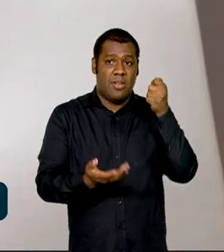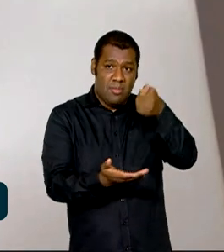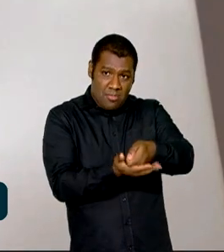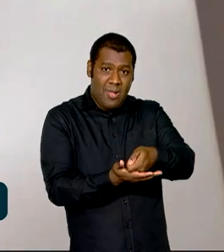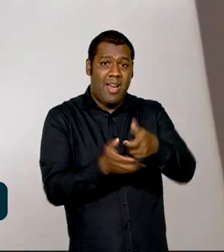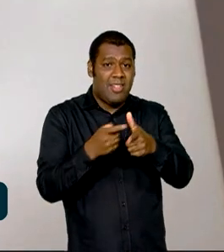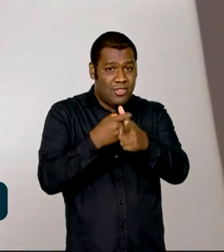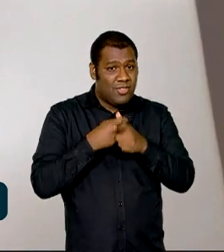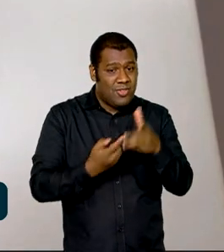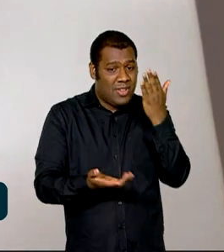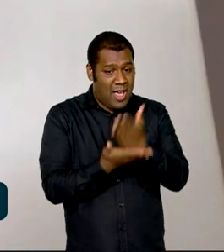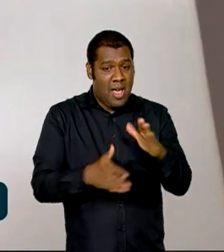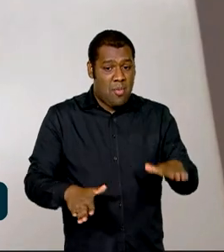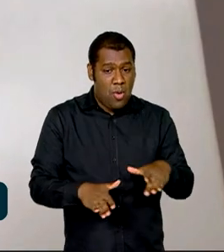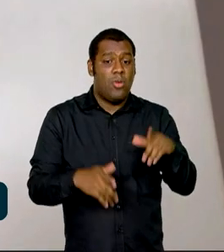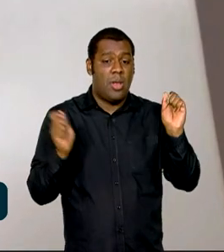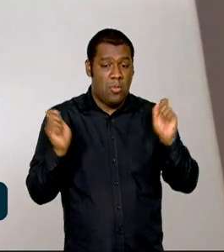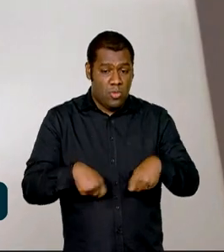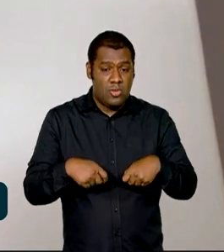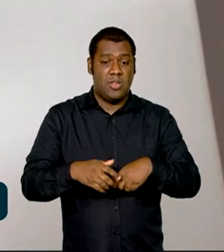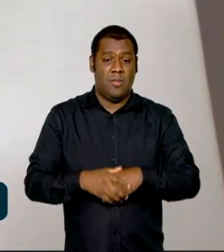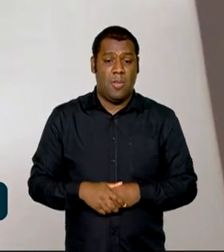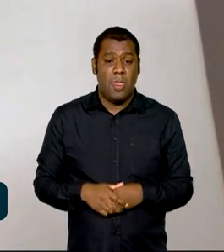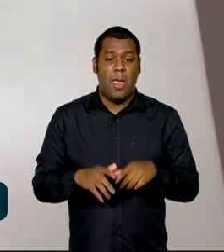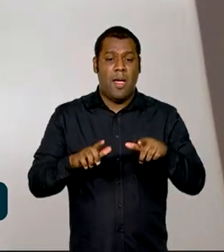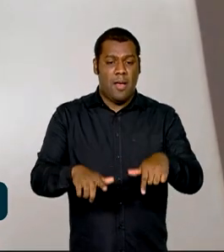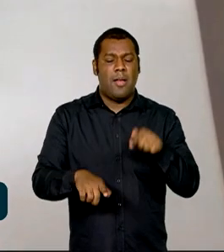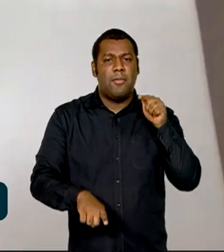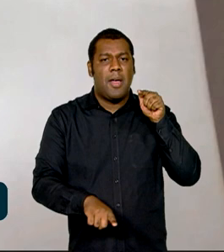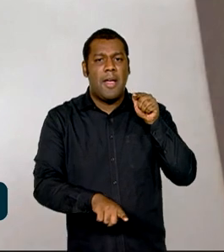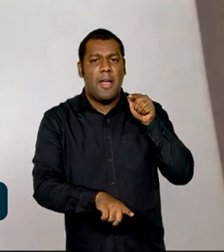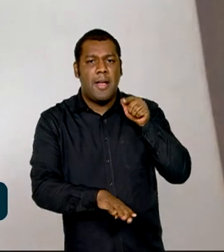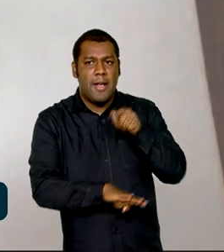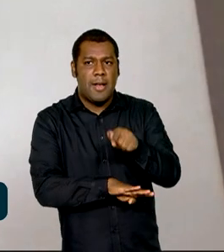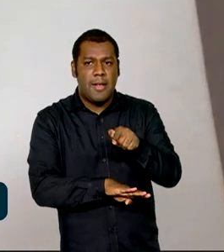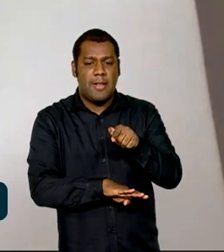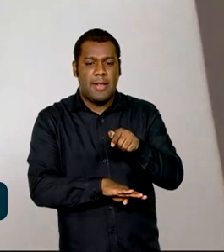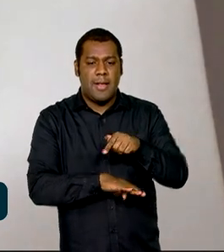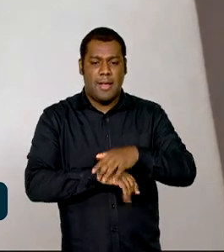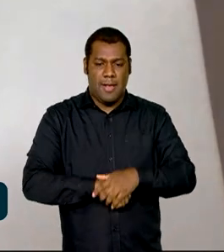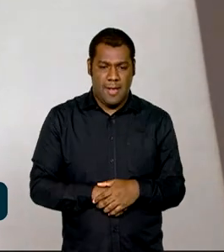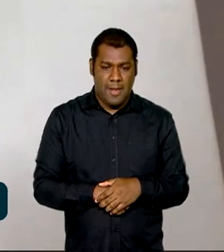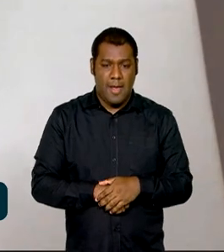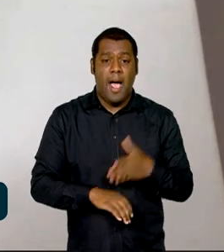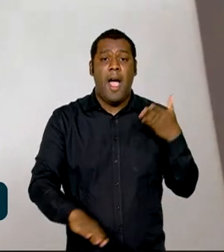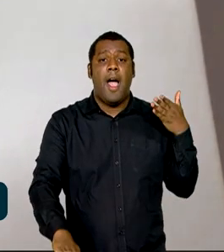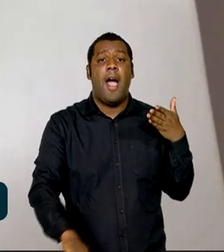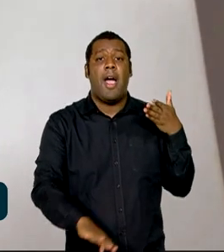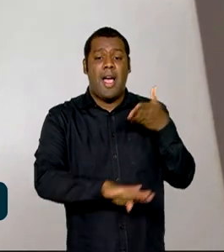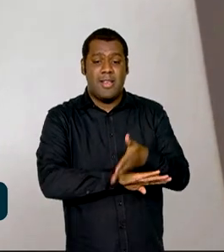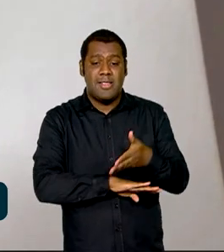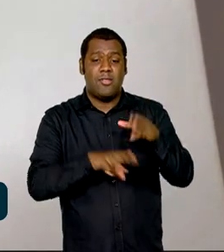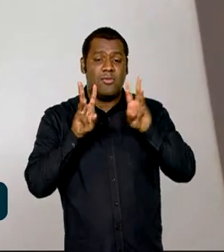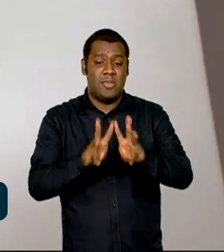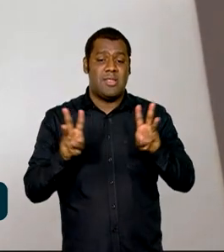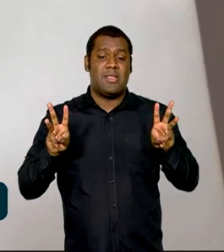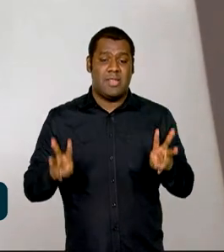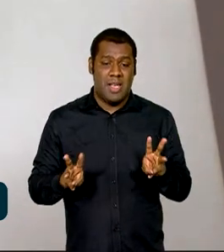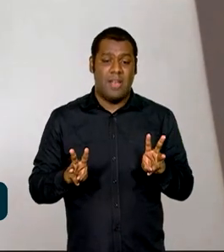vê se ela tem uma oferta no Desenrola, clica no card e ela vai automaticamente para o site da